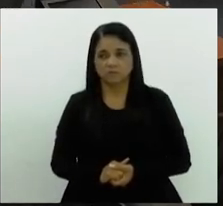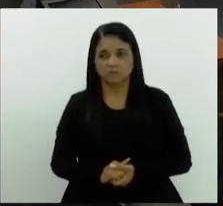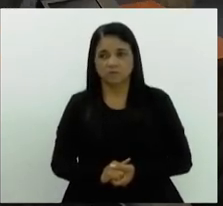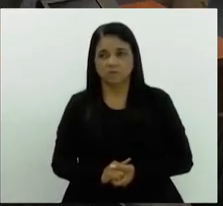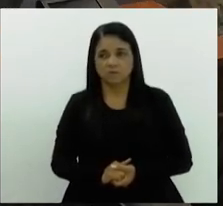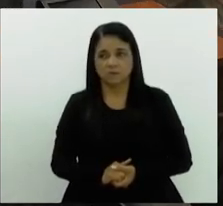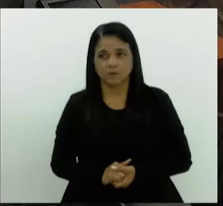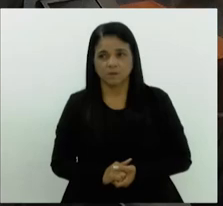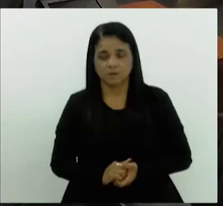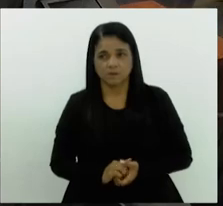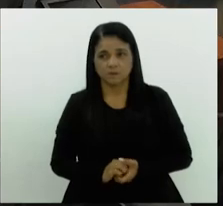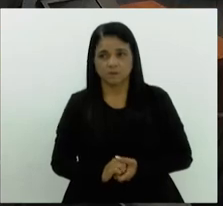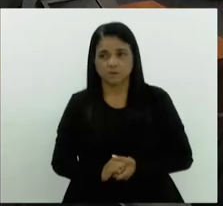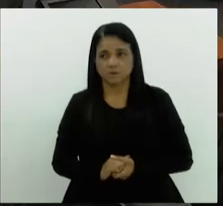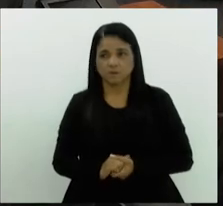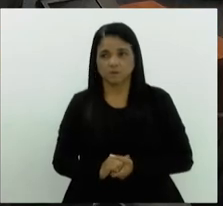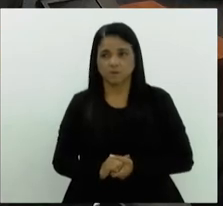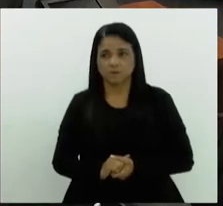obrigado